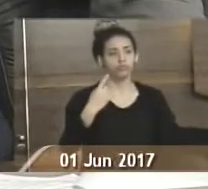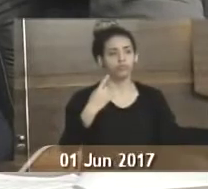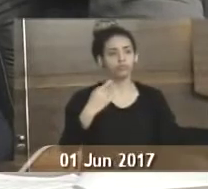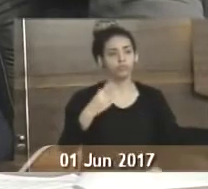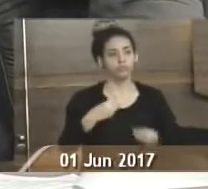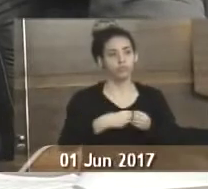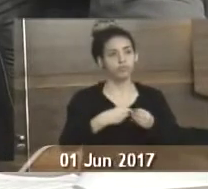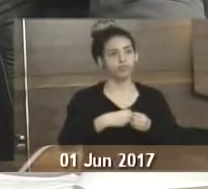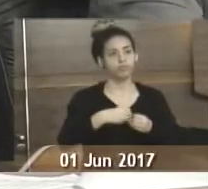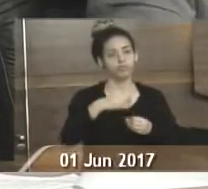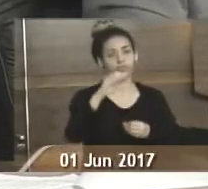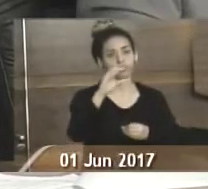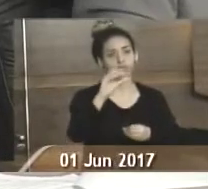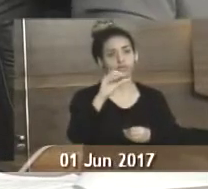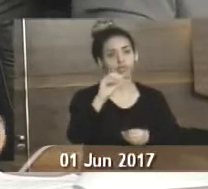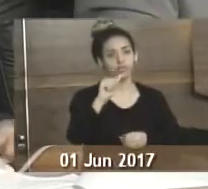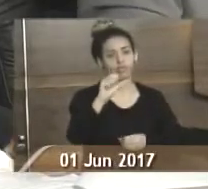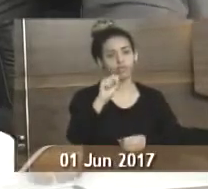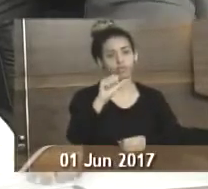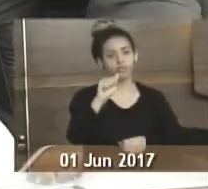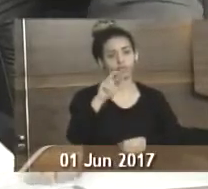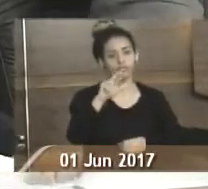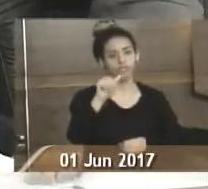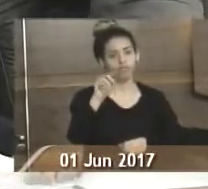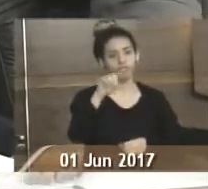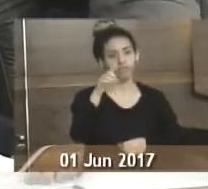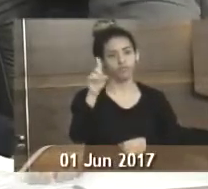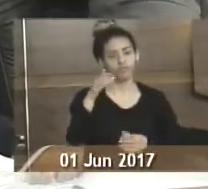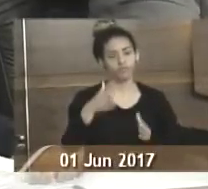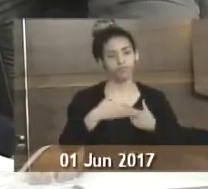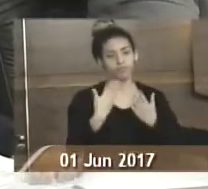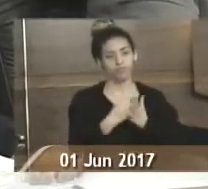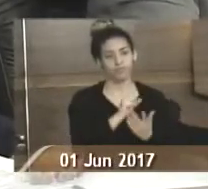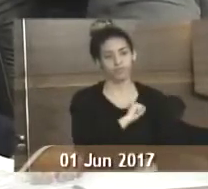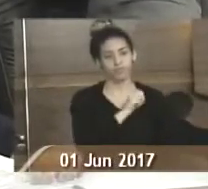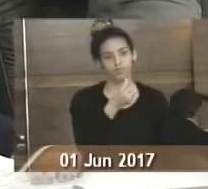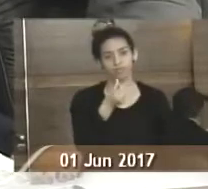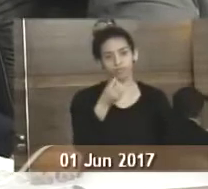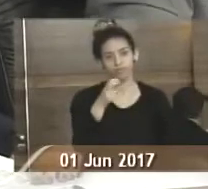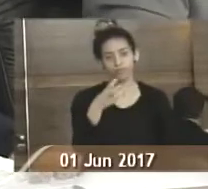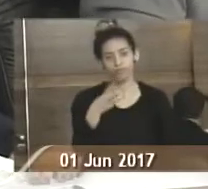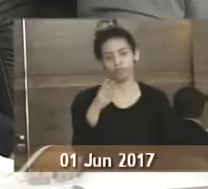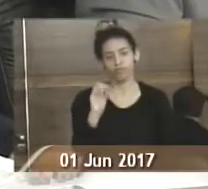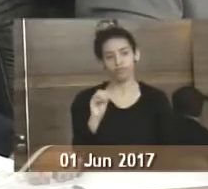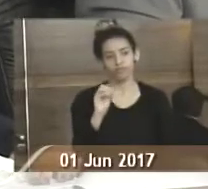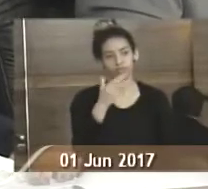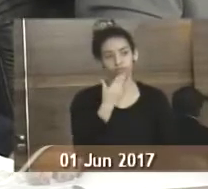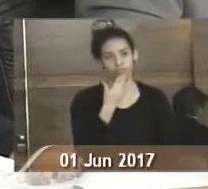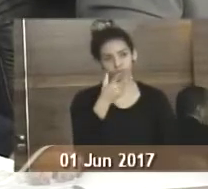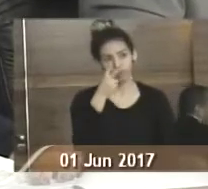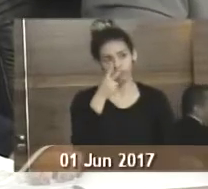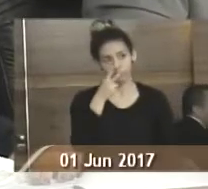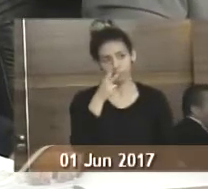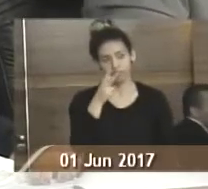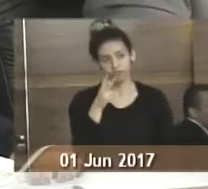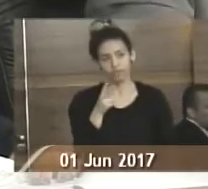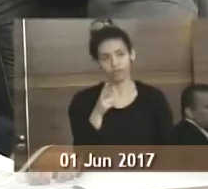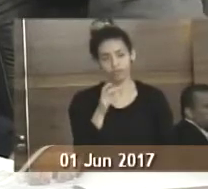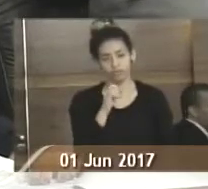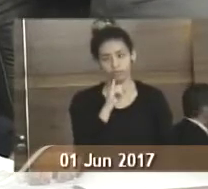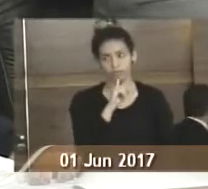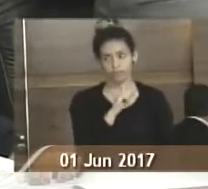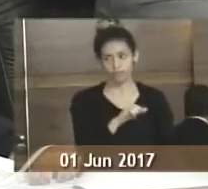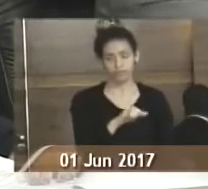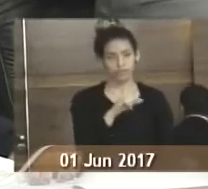Casarão da Extinta Linha Férrea. Requerimento 630, de 2017. Tite Brasil. Solicitando ao Instituto Nacional de